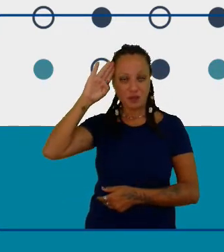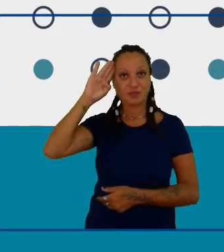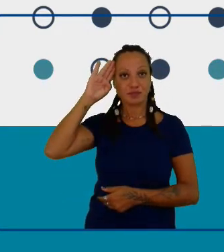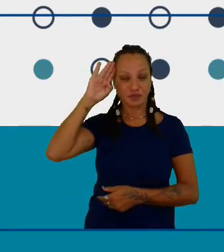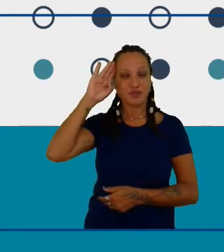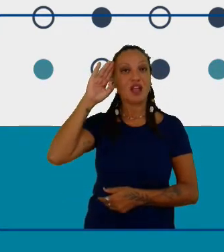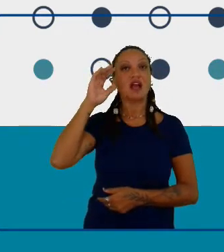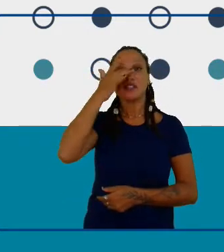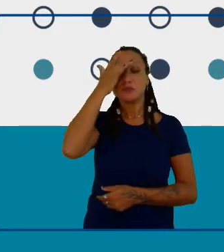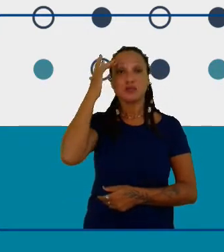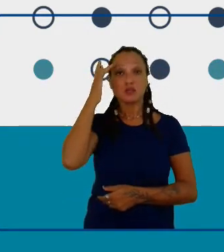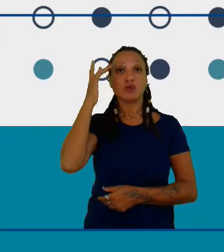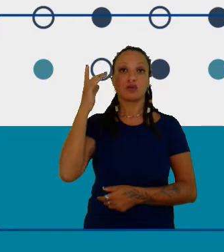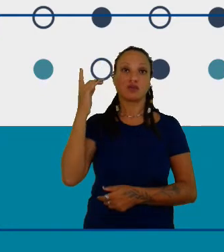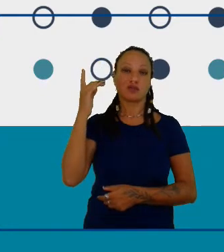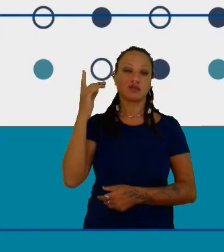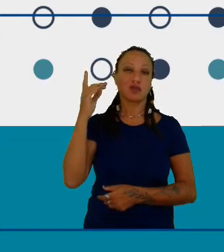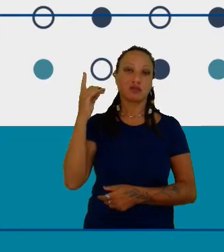vão até as escolas